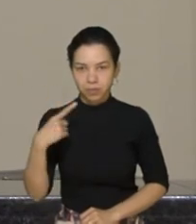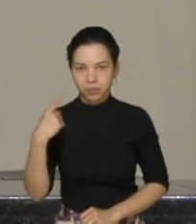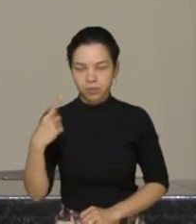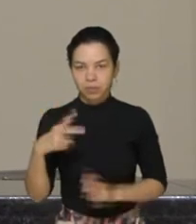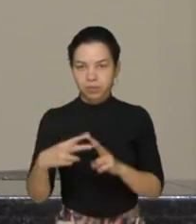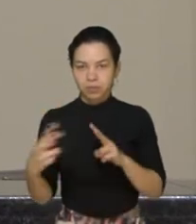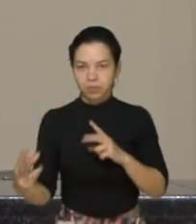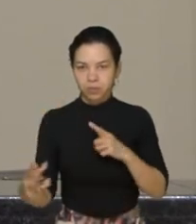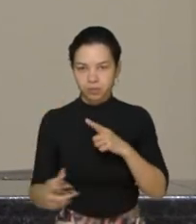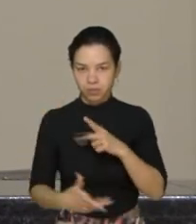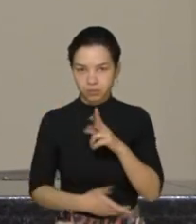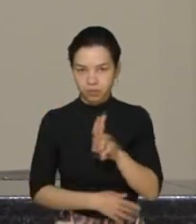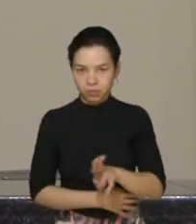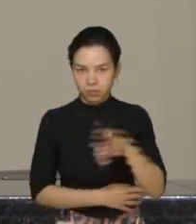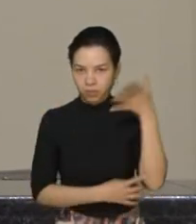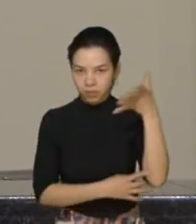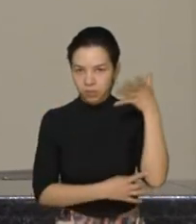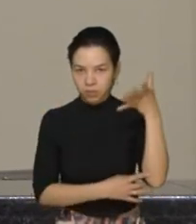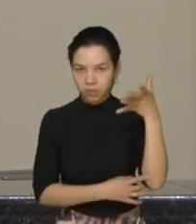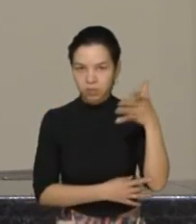queira fazer uso da palavra.